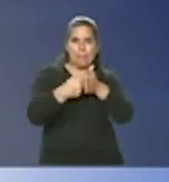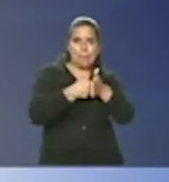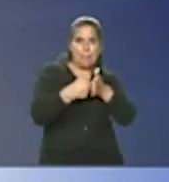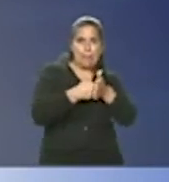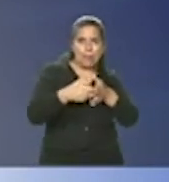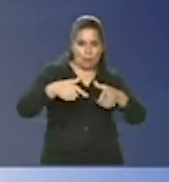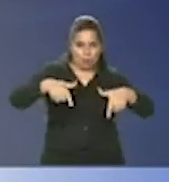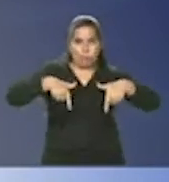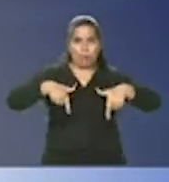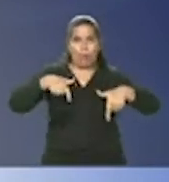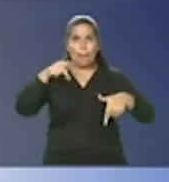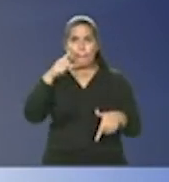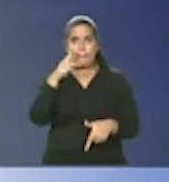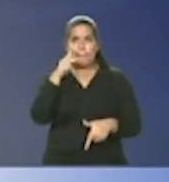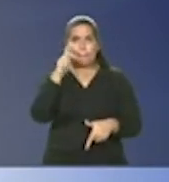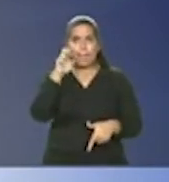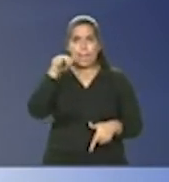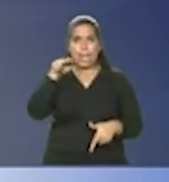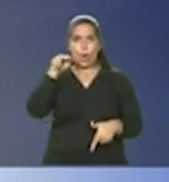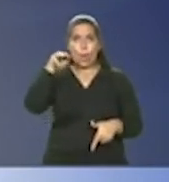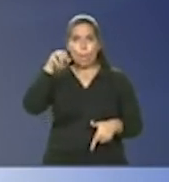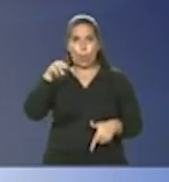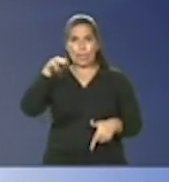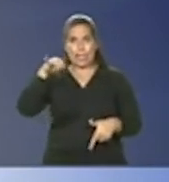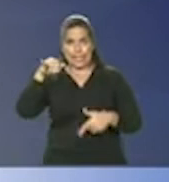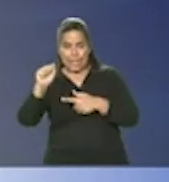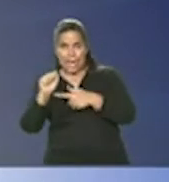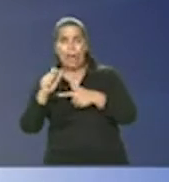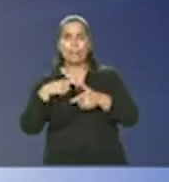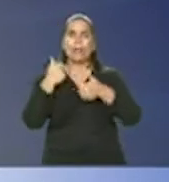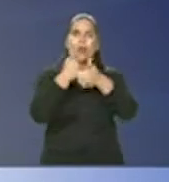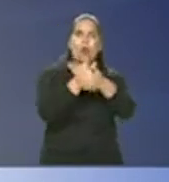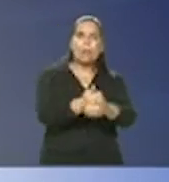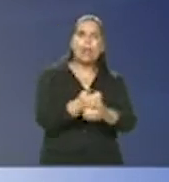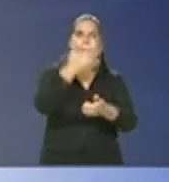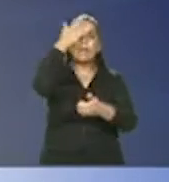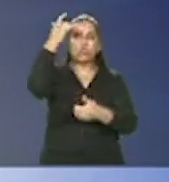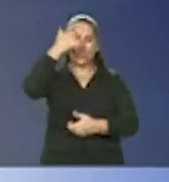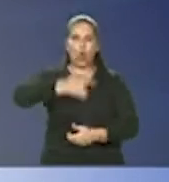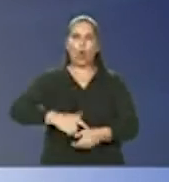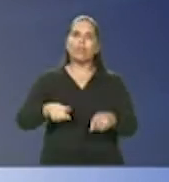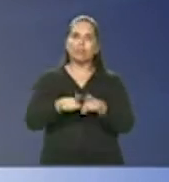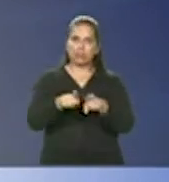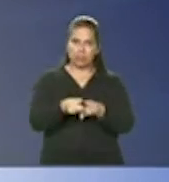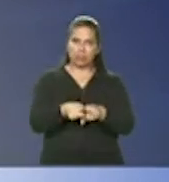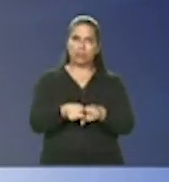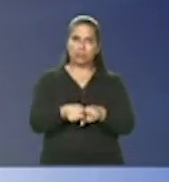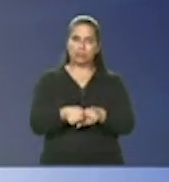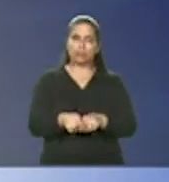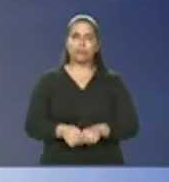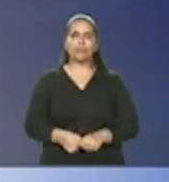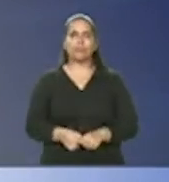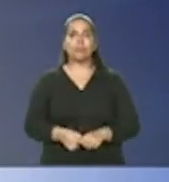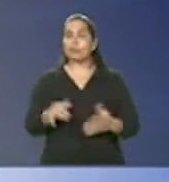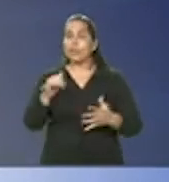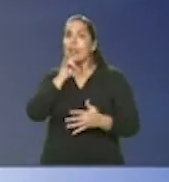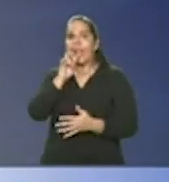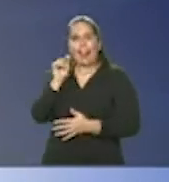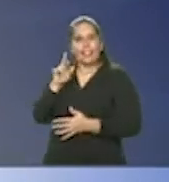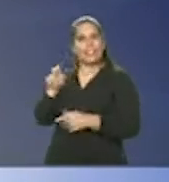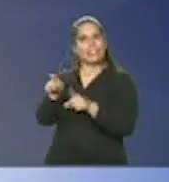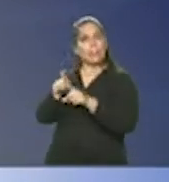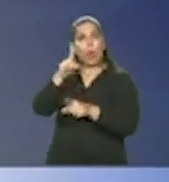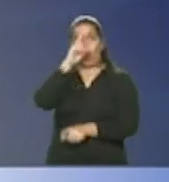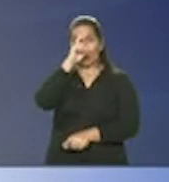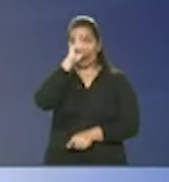doença do covid quanto acompanhar esse paciente então tem sido um diferencial muito importante Alexandre por exemplo no nosso